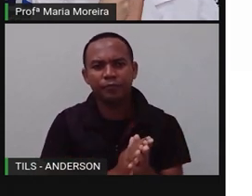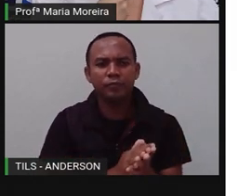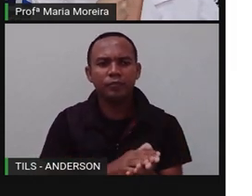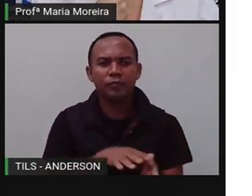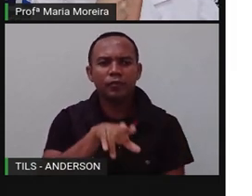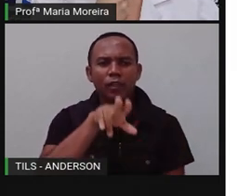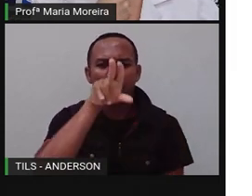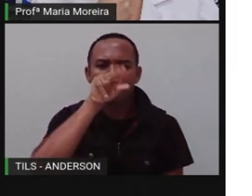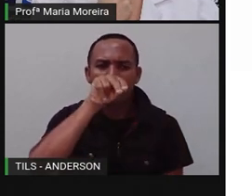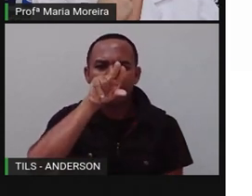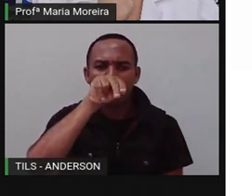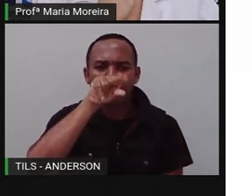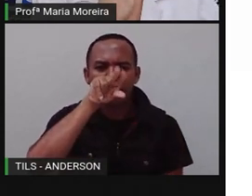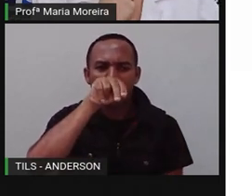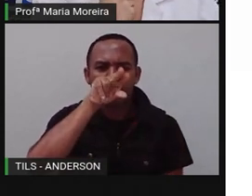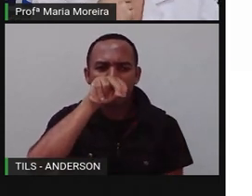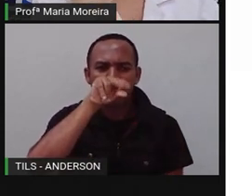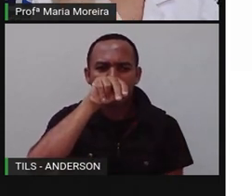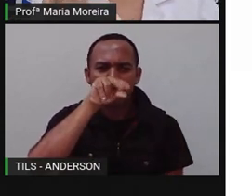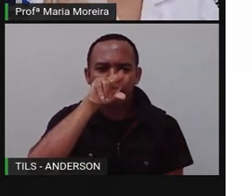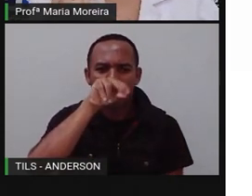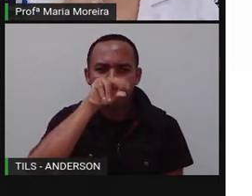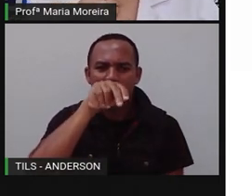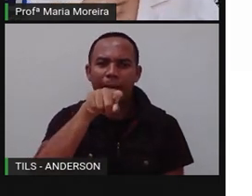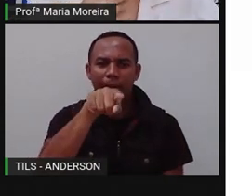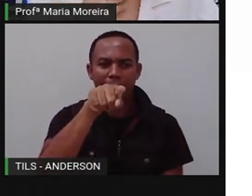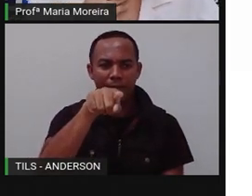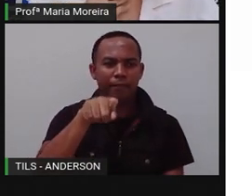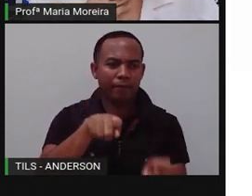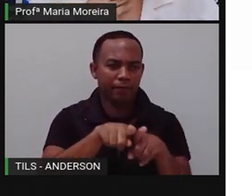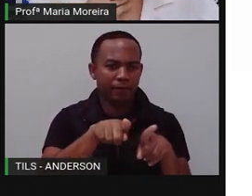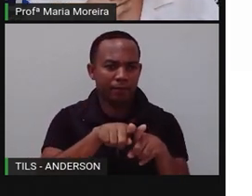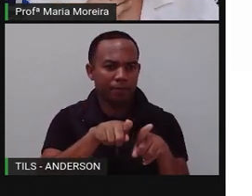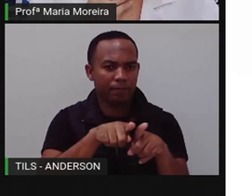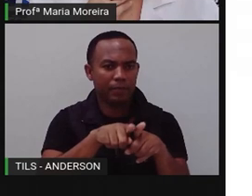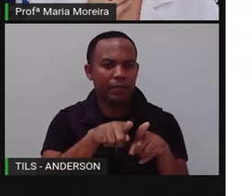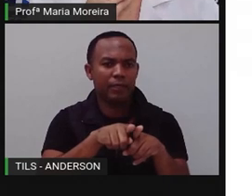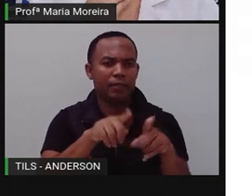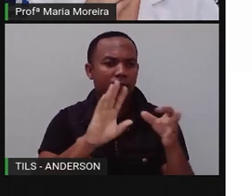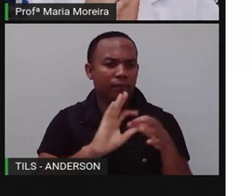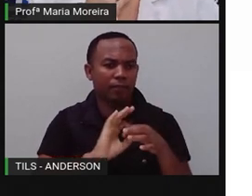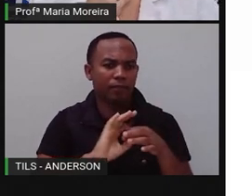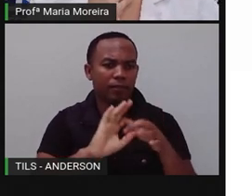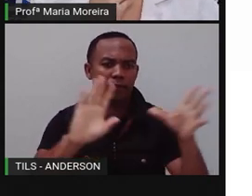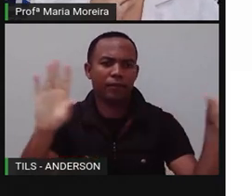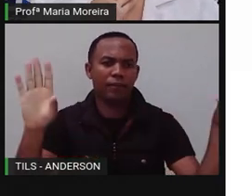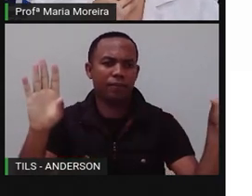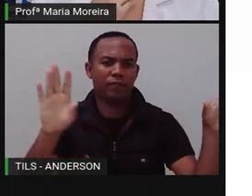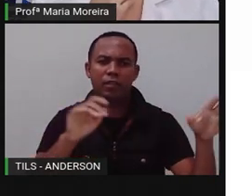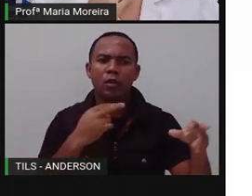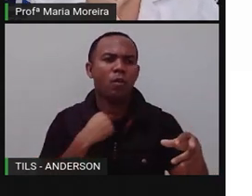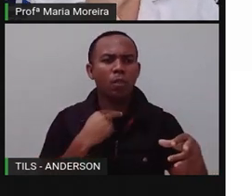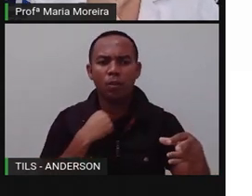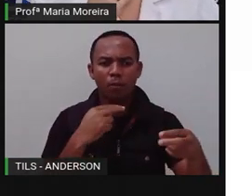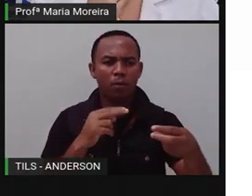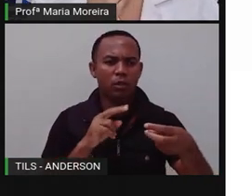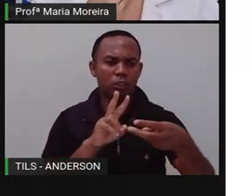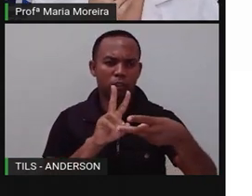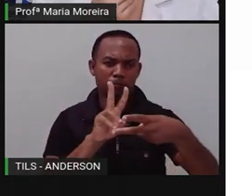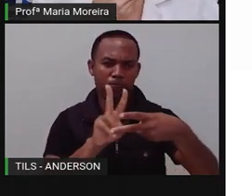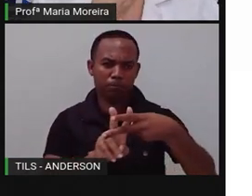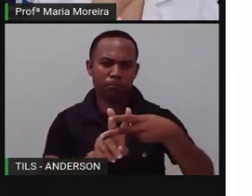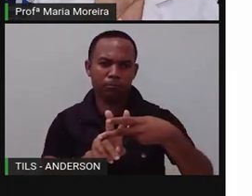papagaio, como vocês quiserem. Que também não deve ficar em gaiolas, tá, gente? Imagine aí, vocês,